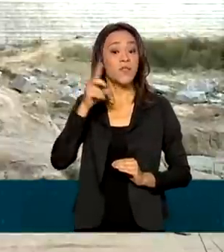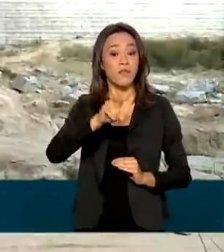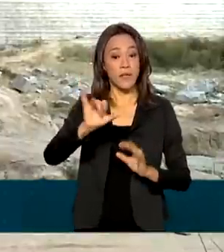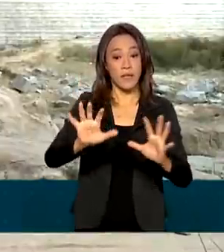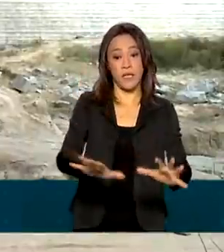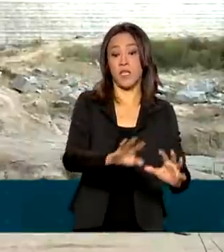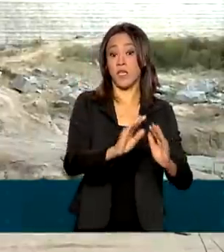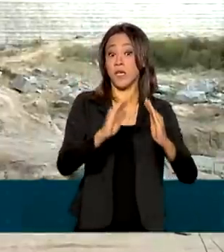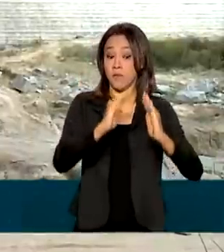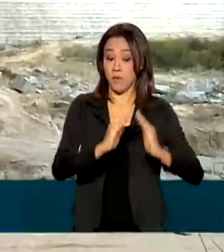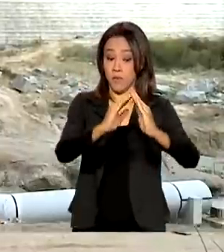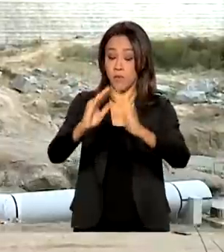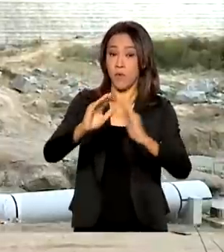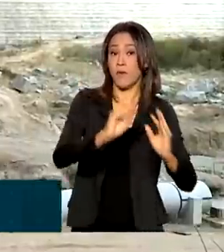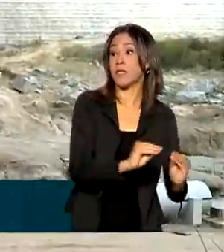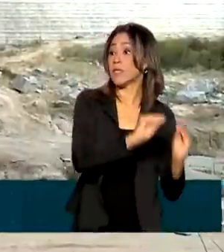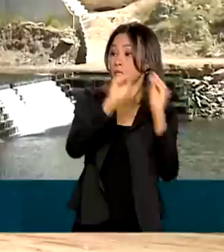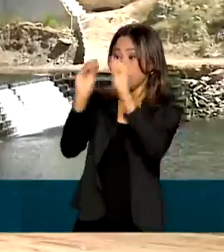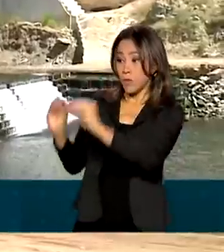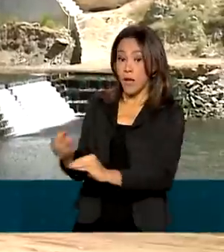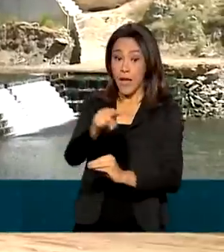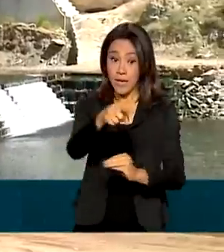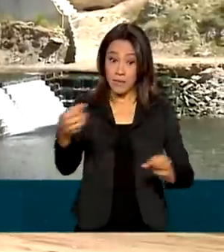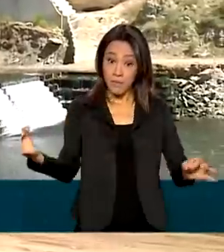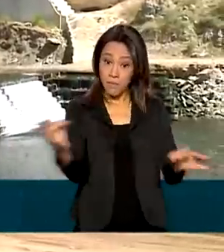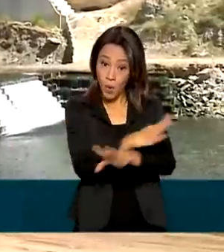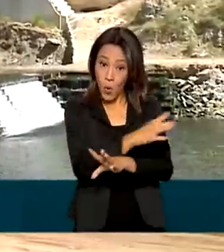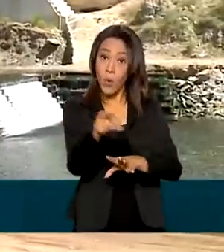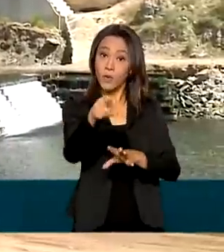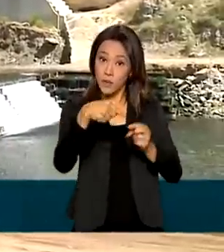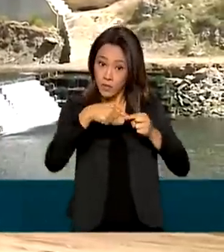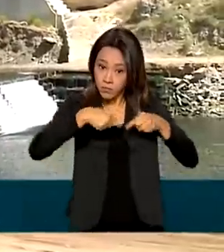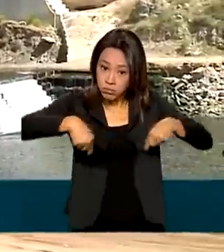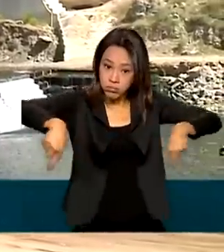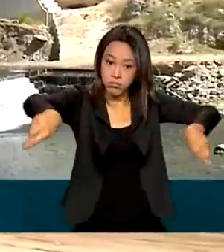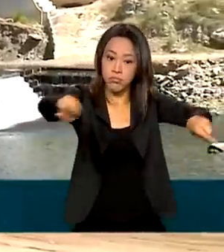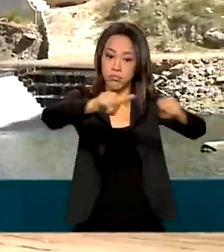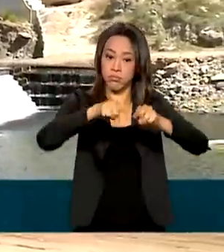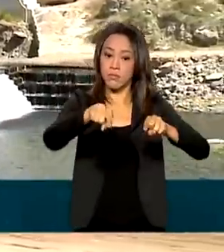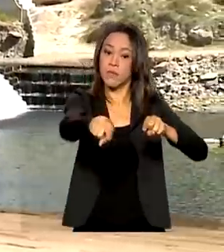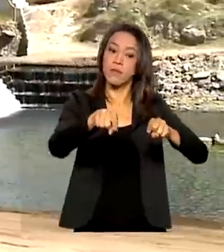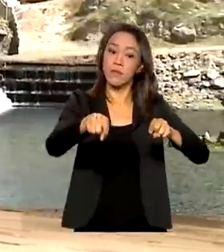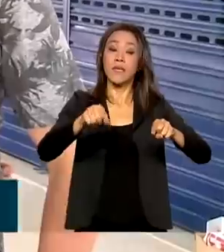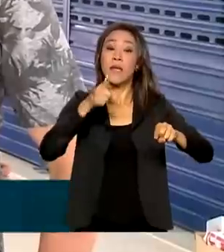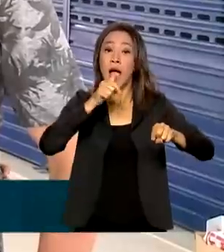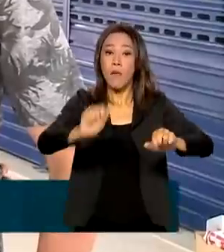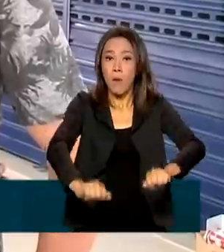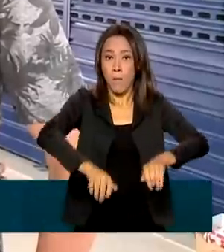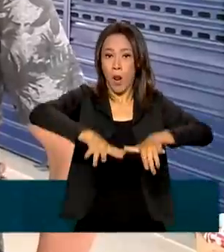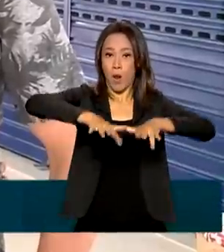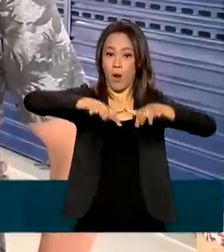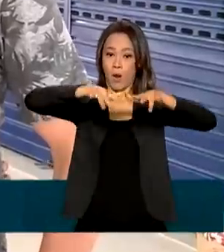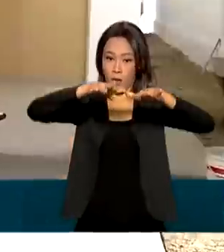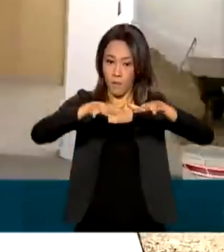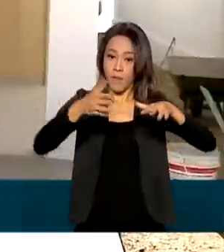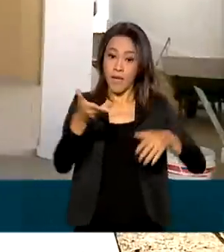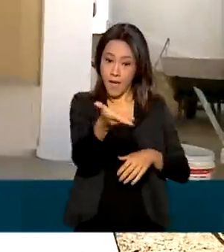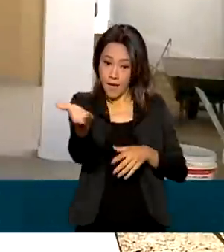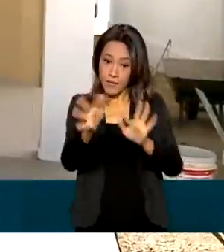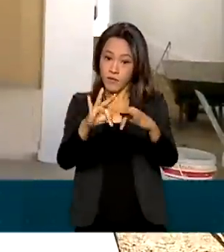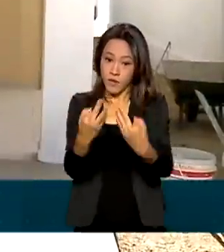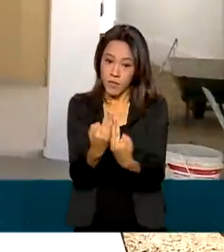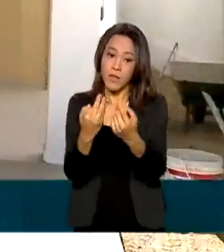mudar quando essa mega construção estiver pronta e um pedaço da região for alagada. Eusimar e a família